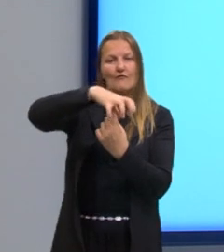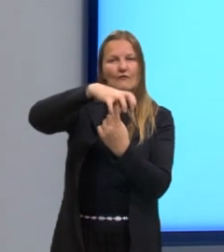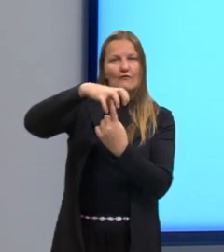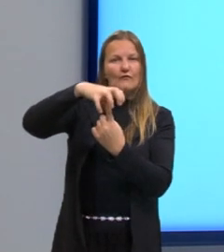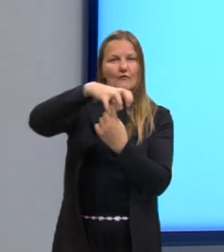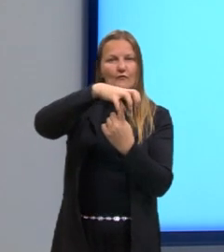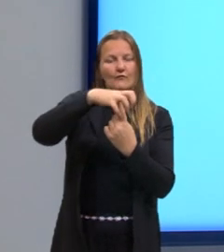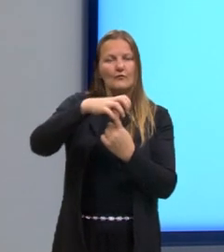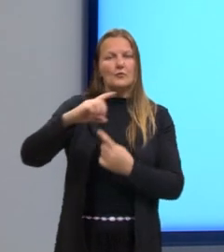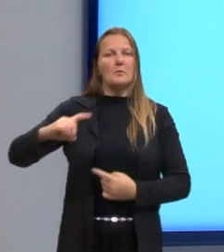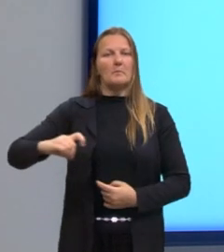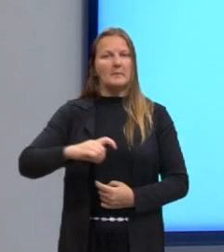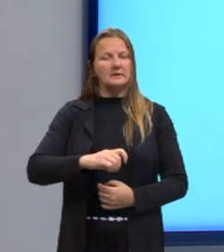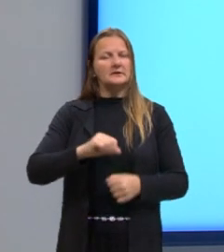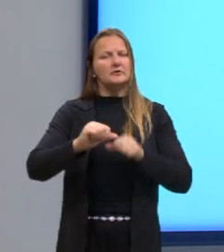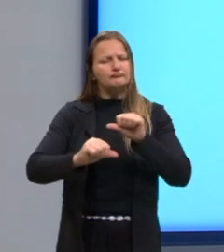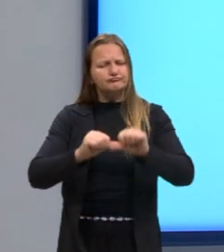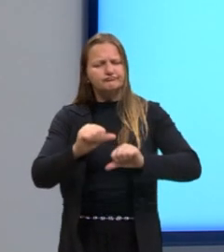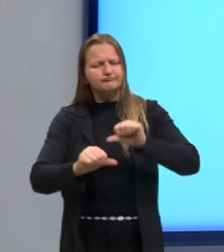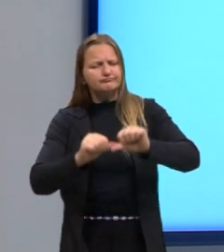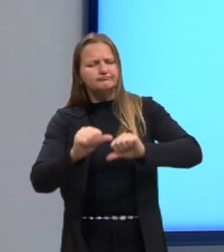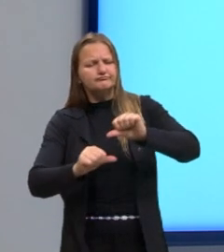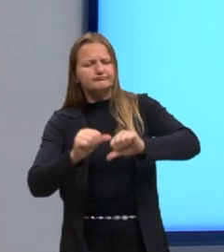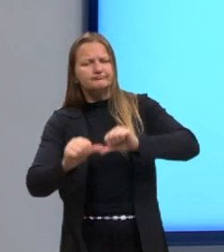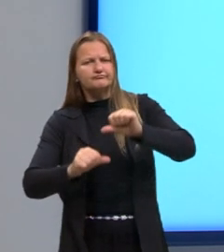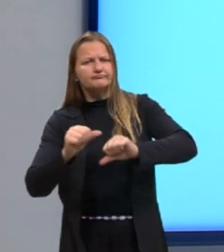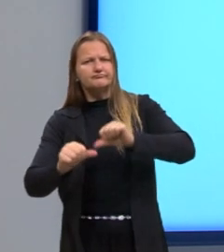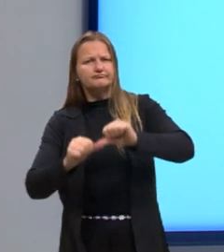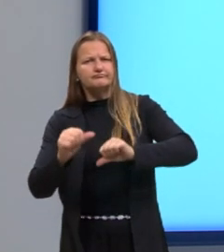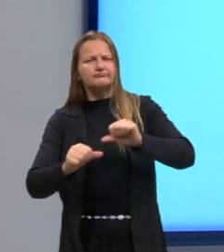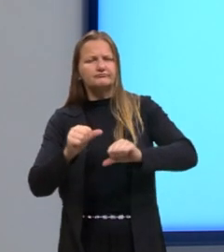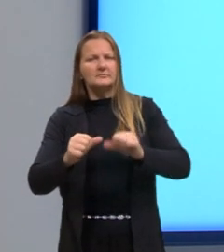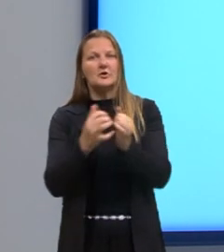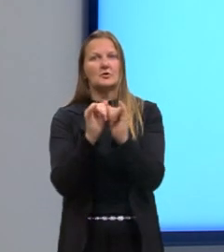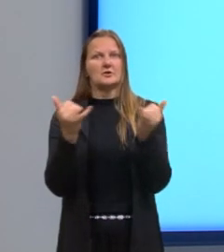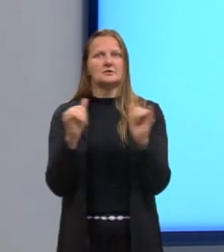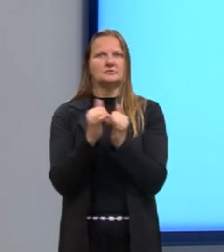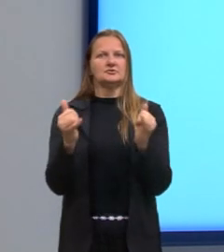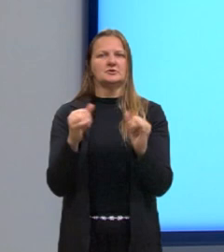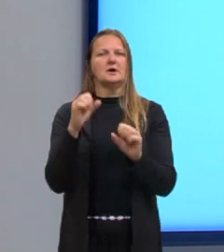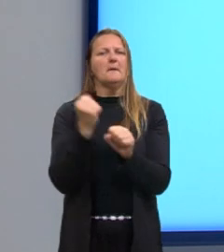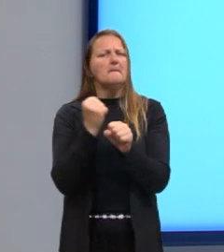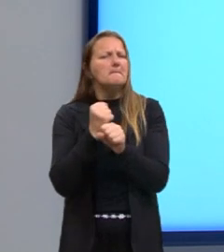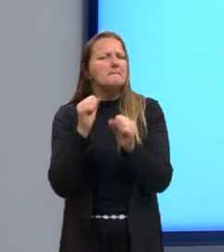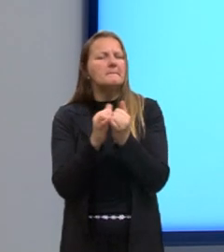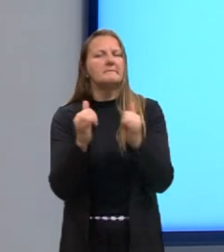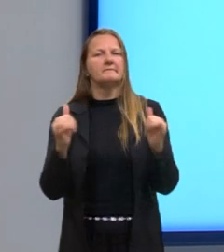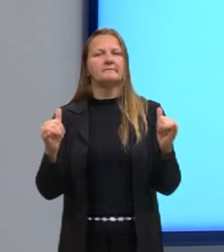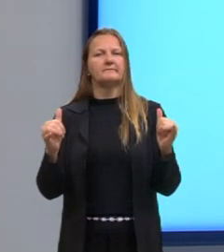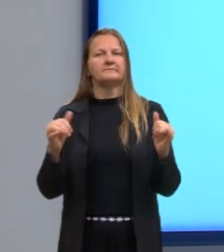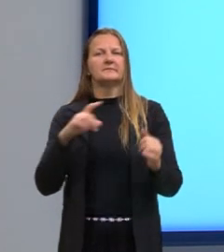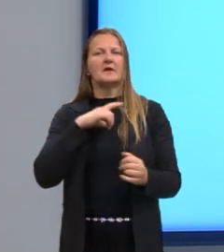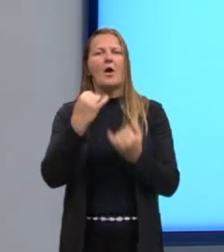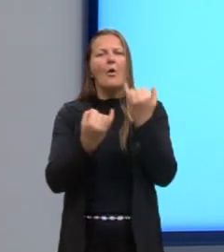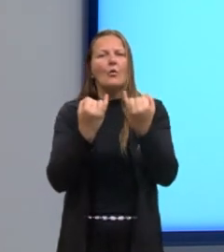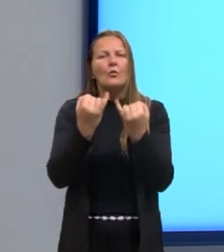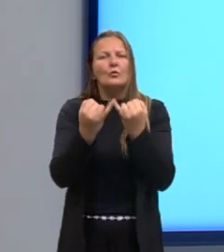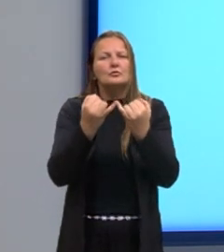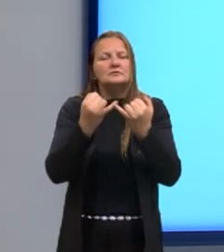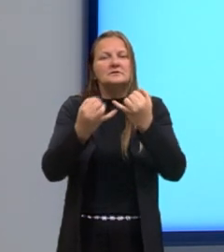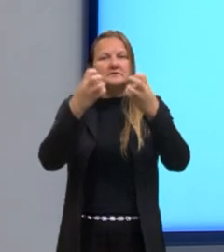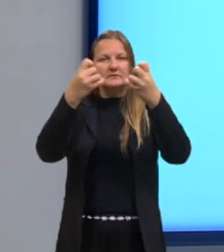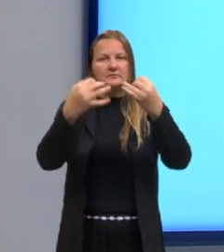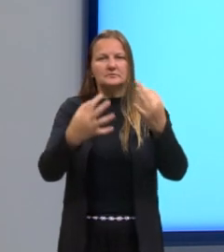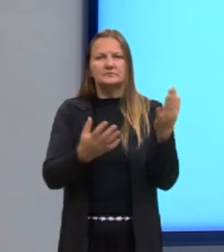de matéria orgânica, em outros produtos e energia. Nesse sentido aqui, alguns exemplos de produtos que